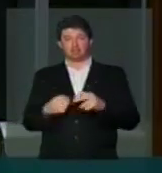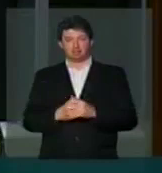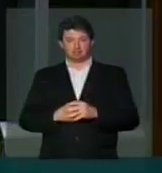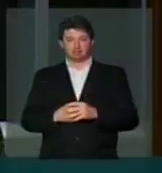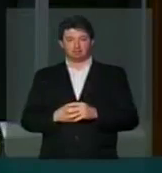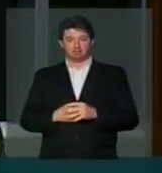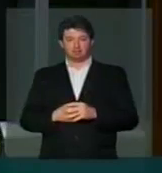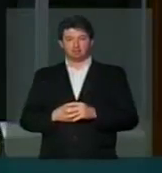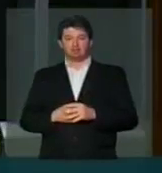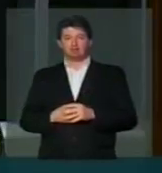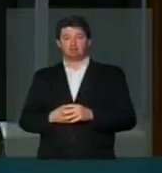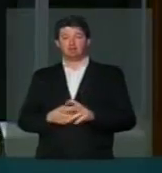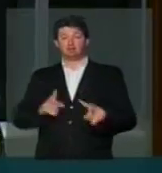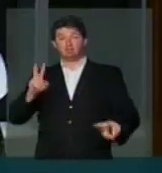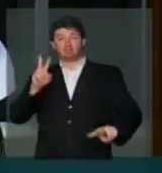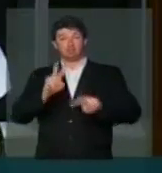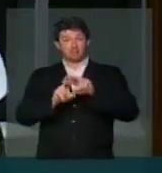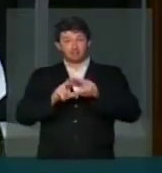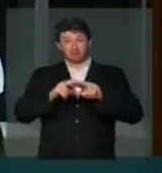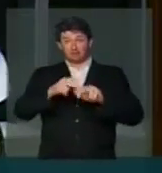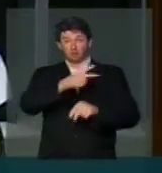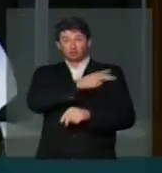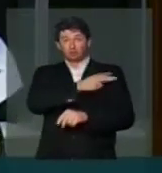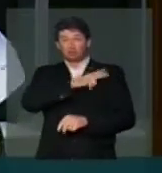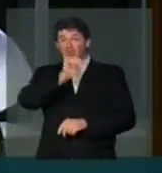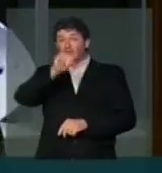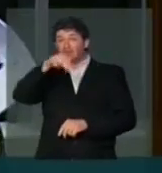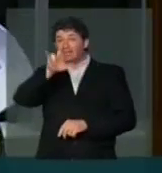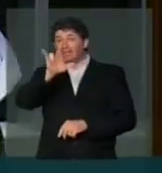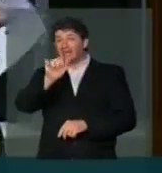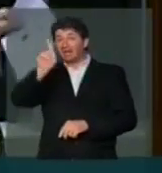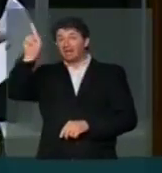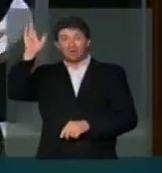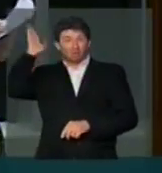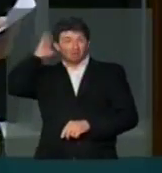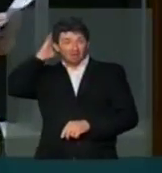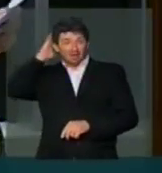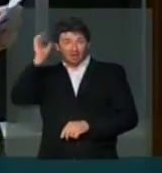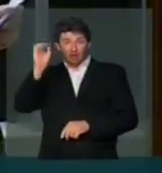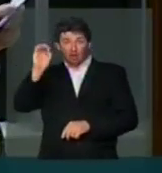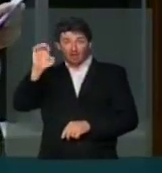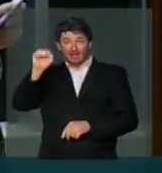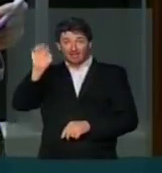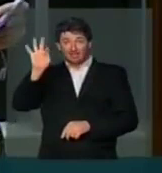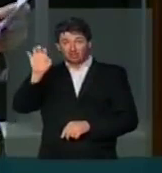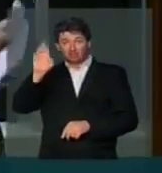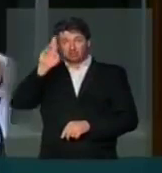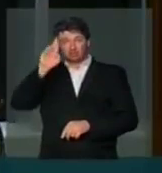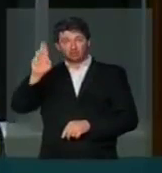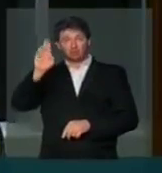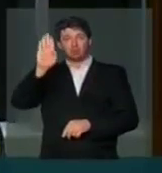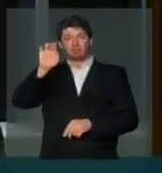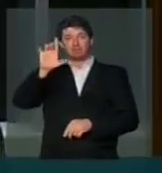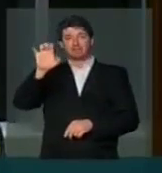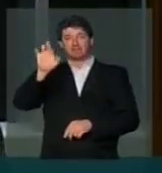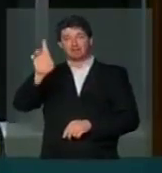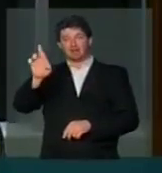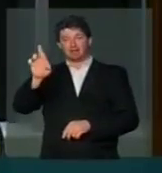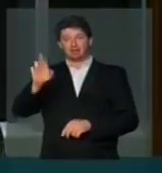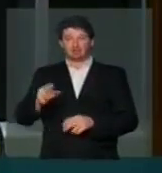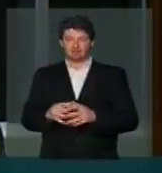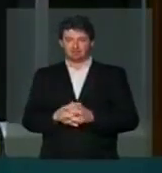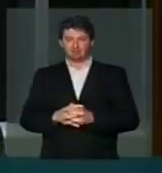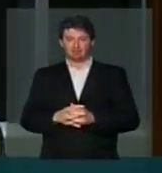Prendeu o superintendente do INCRA no Pará, na região oeste, o senhor Luiz Bacelar Guerreiro Júnior.